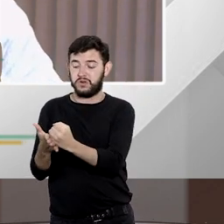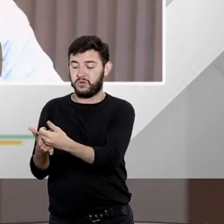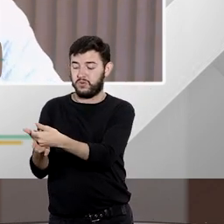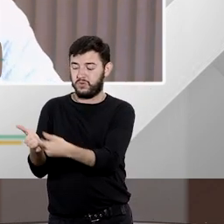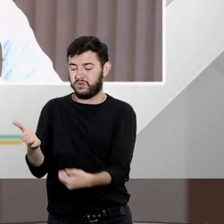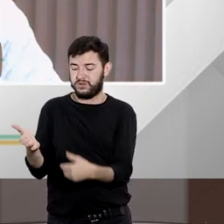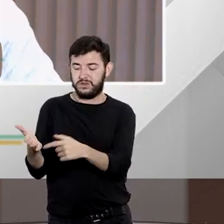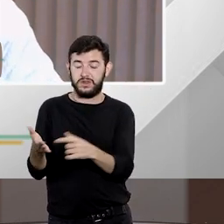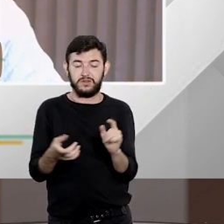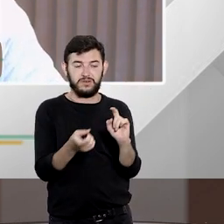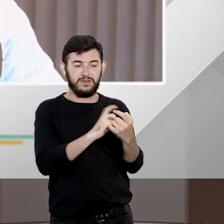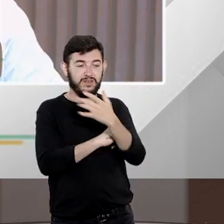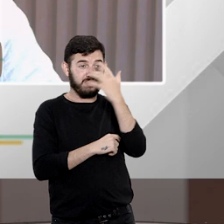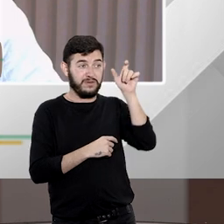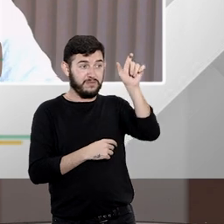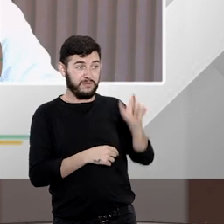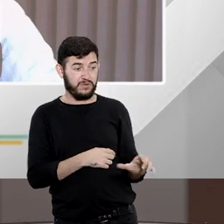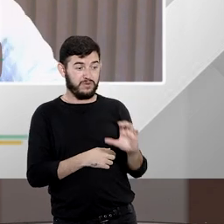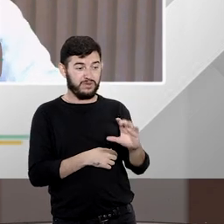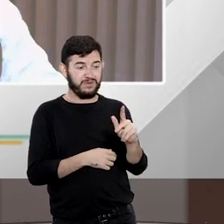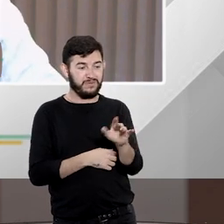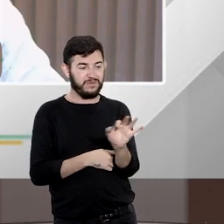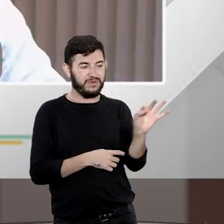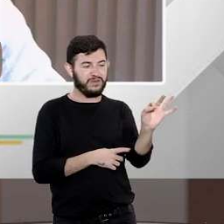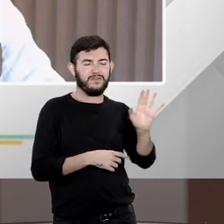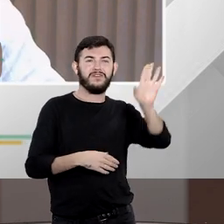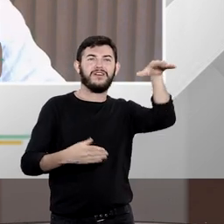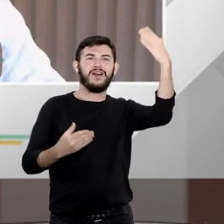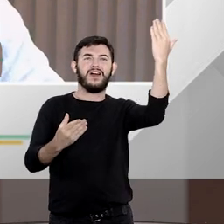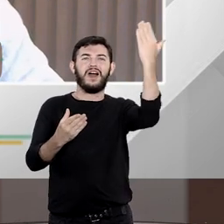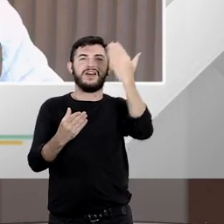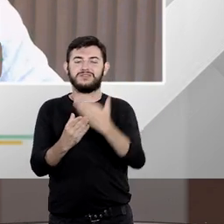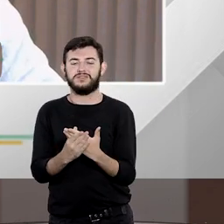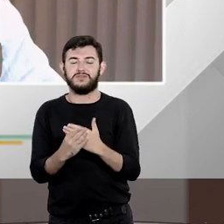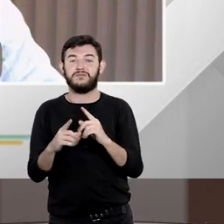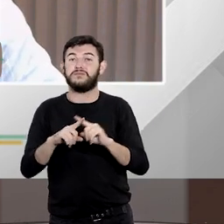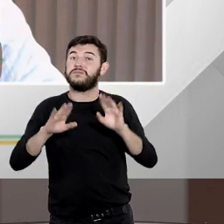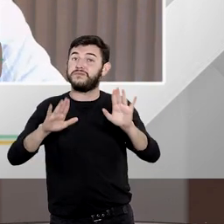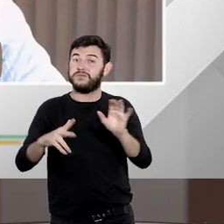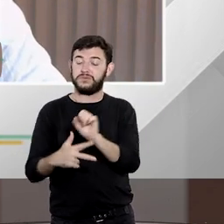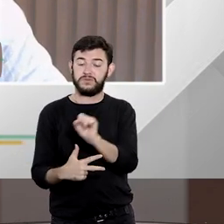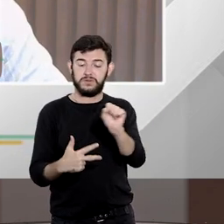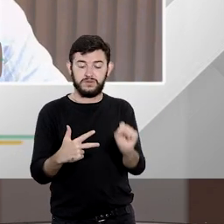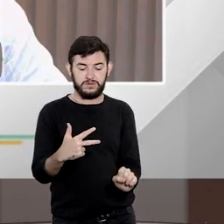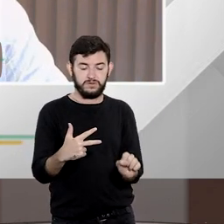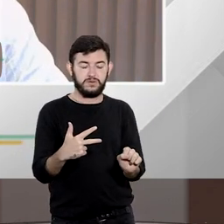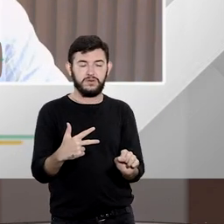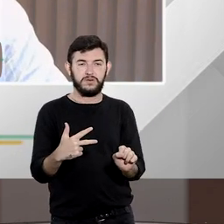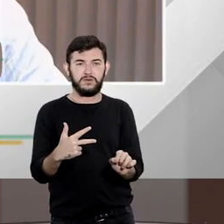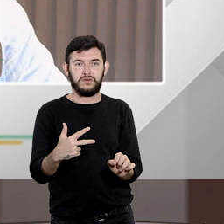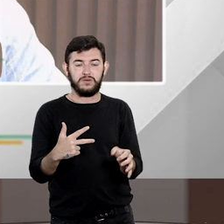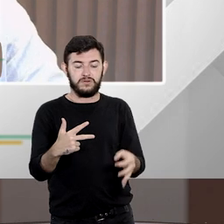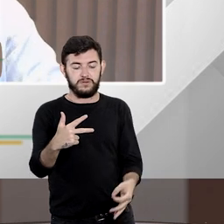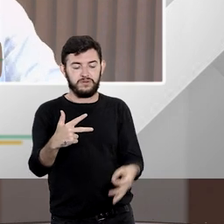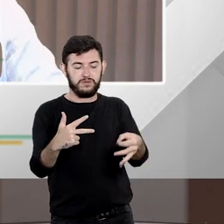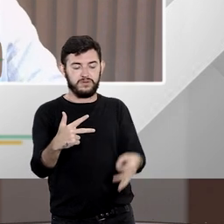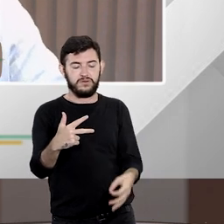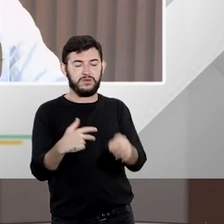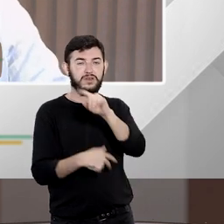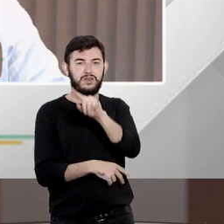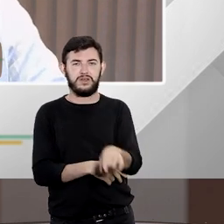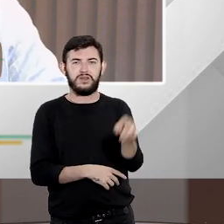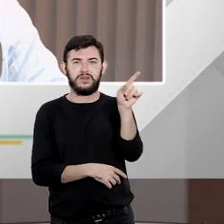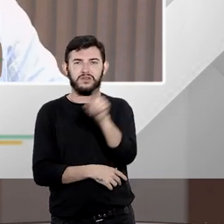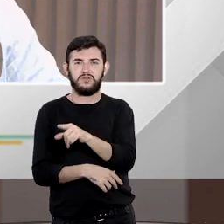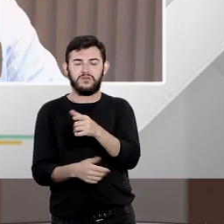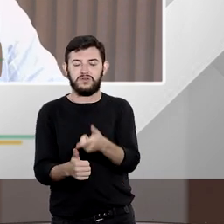pessoa física vai ajuizar uma ação e o poder judiciário poderá anular suspender